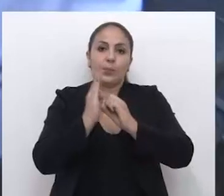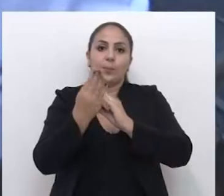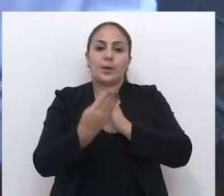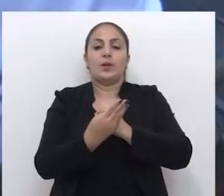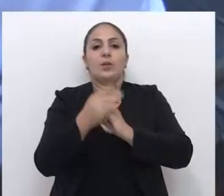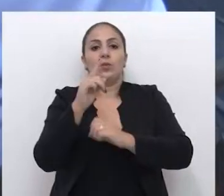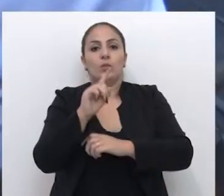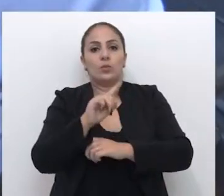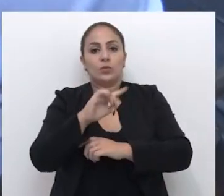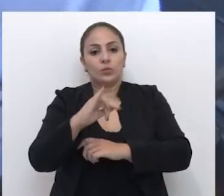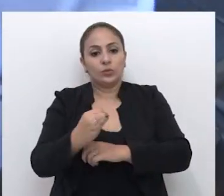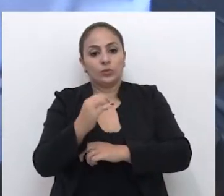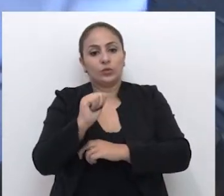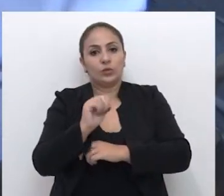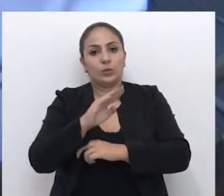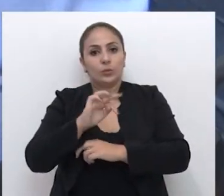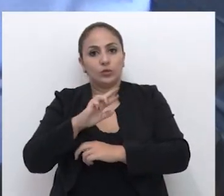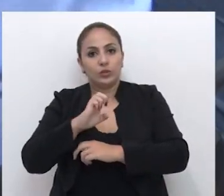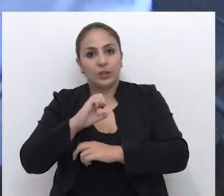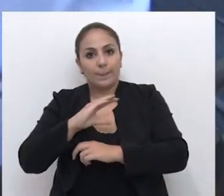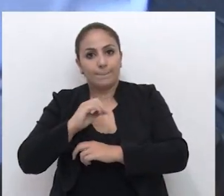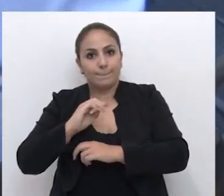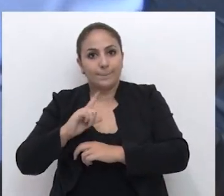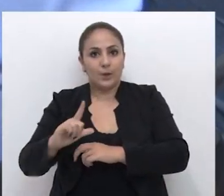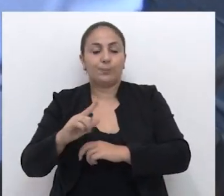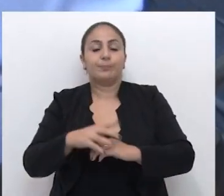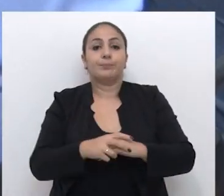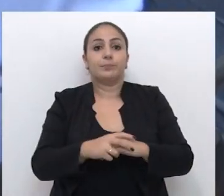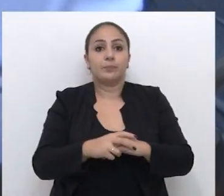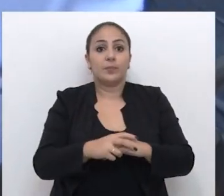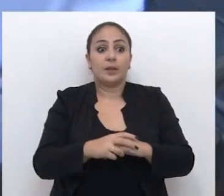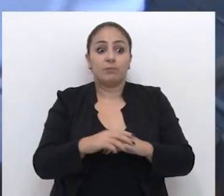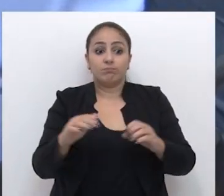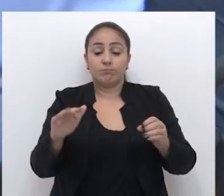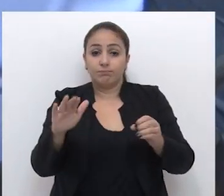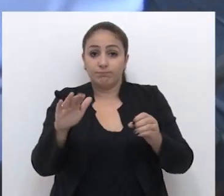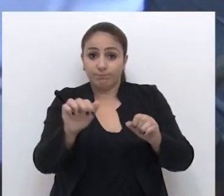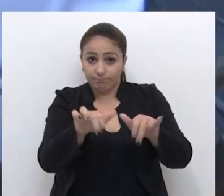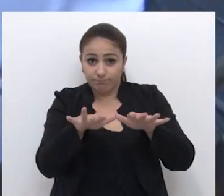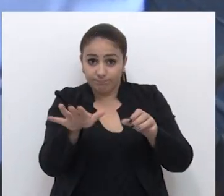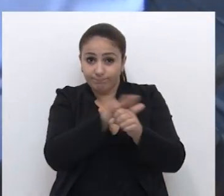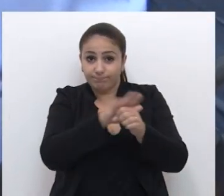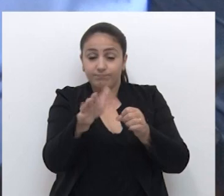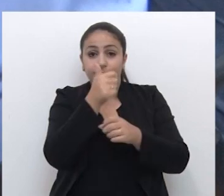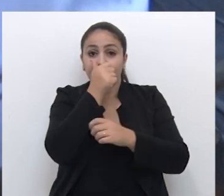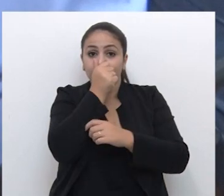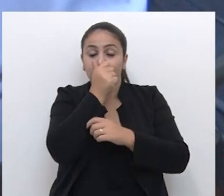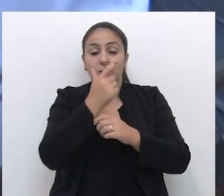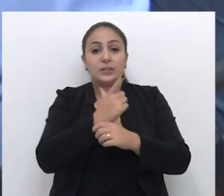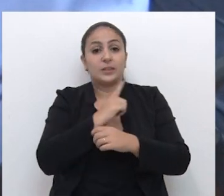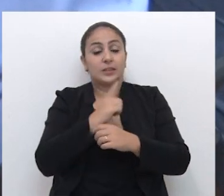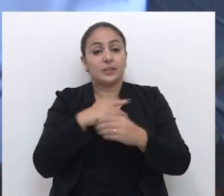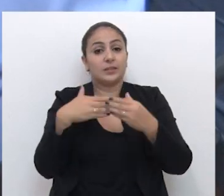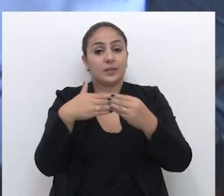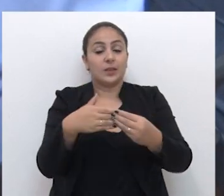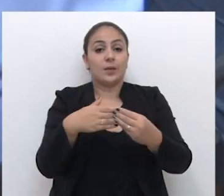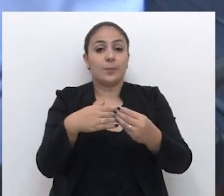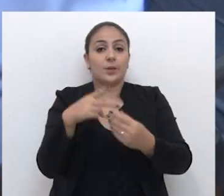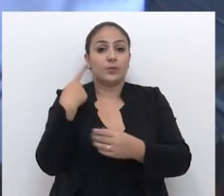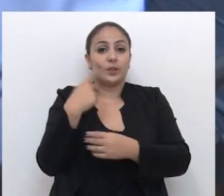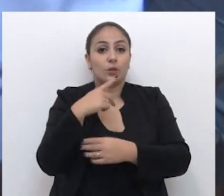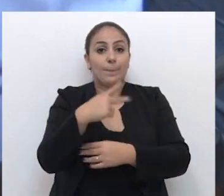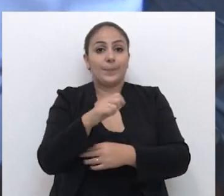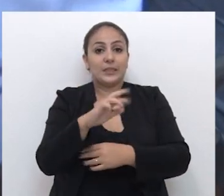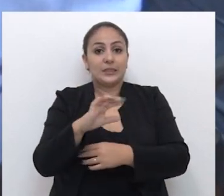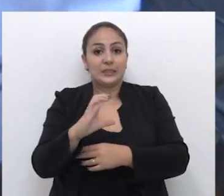O plenarinho da Câmara ficou lotado para a audiência que foi conduzida por Patrick Cavalcante, presidente da Comissão de